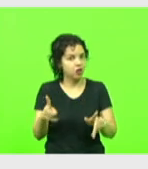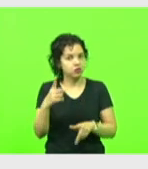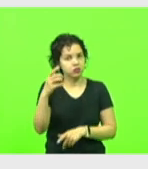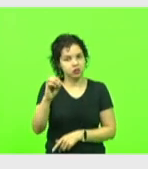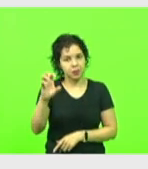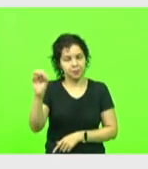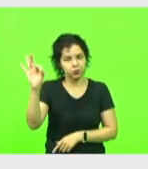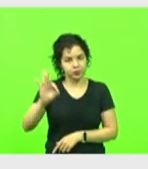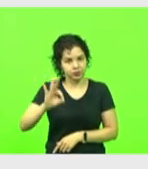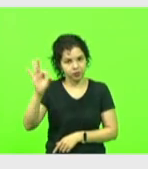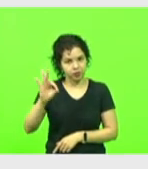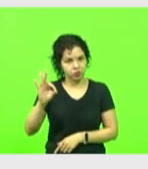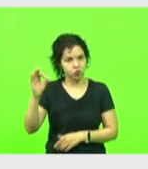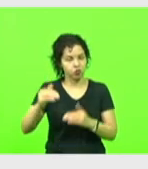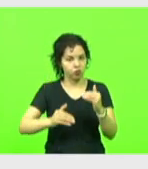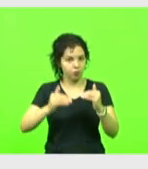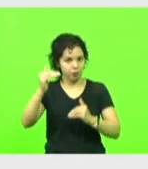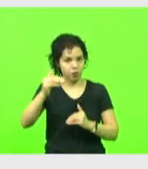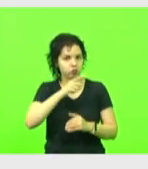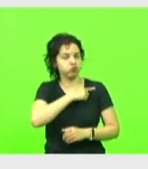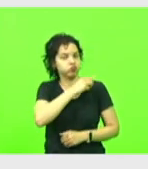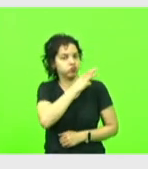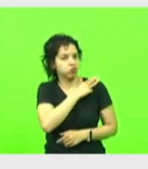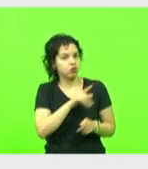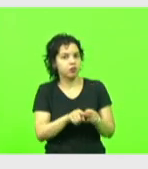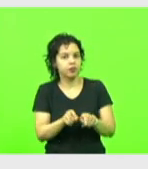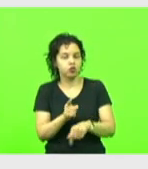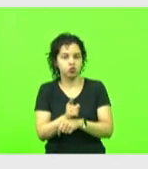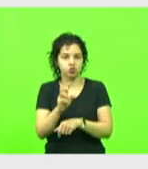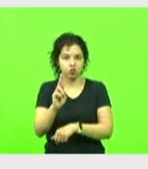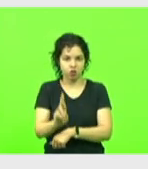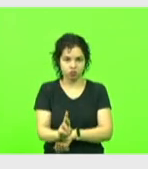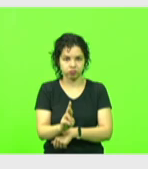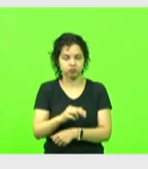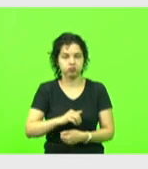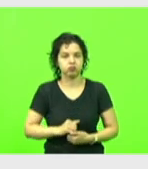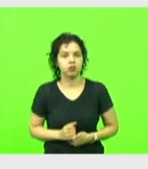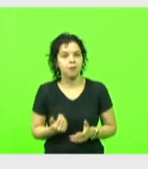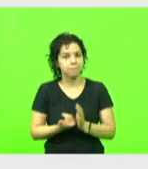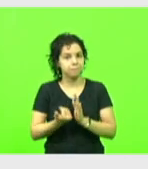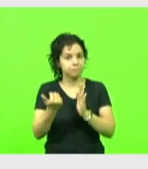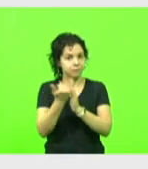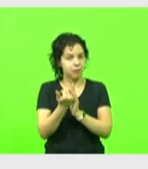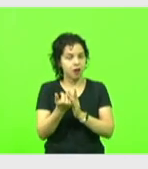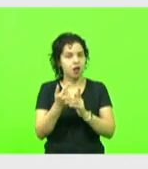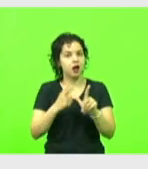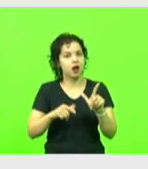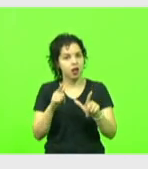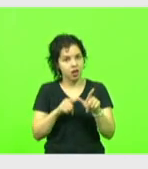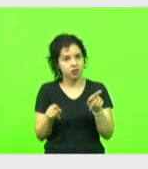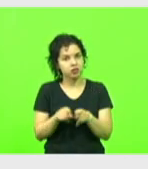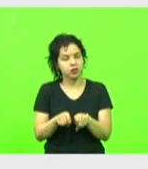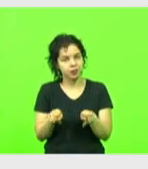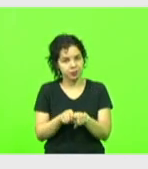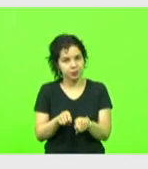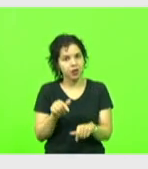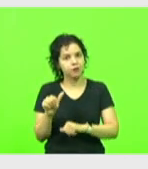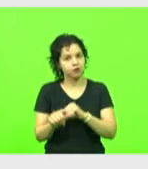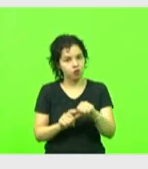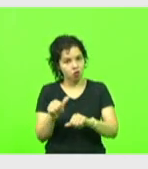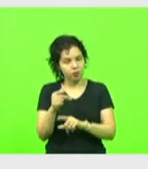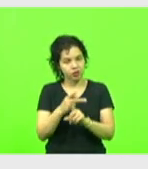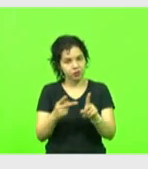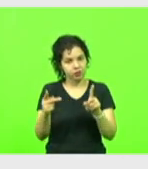entre o nível médio e o nível de doutorado. A criação de mais letras de referência em função da reforma da Previdência,